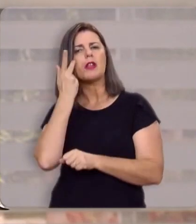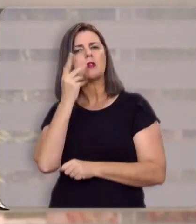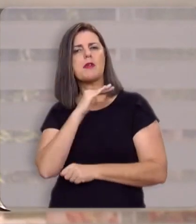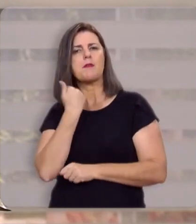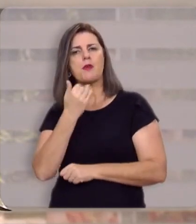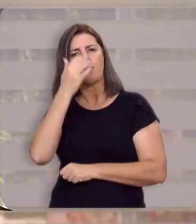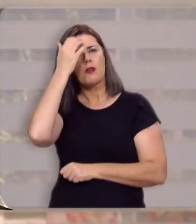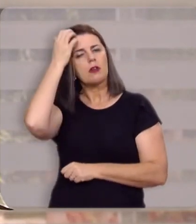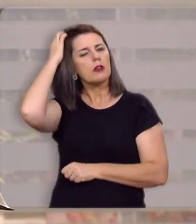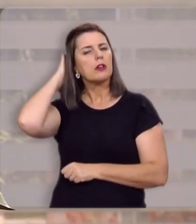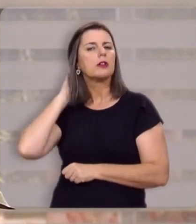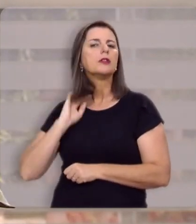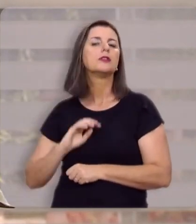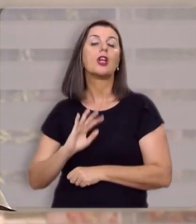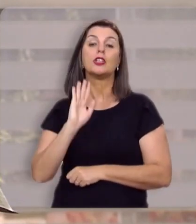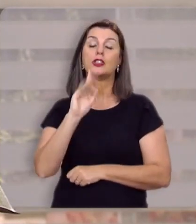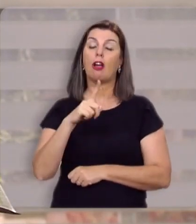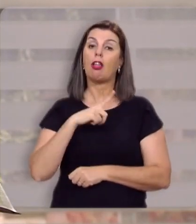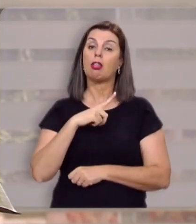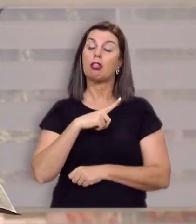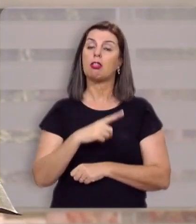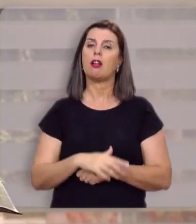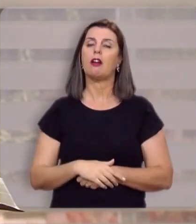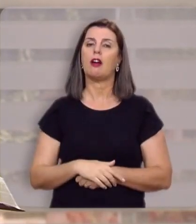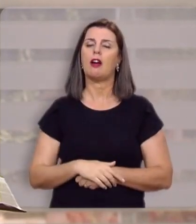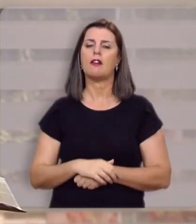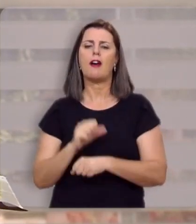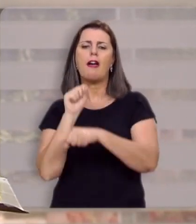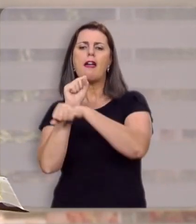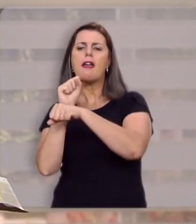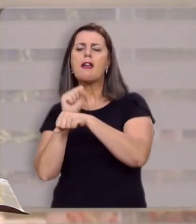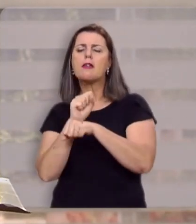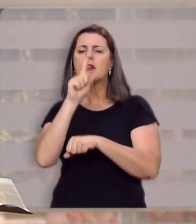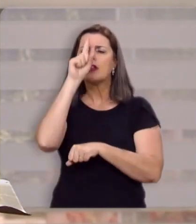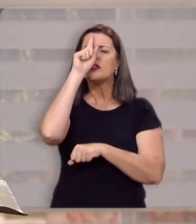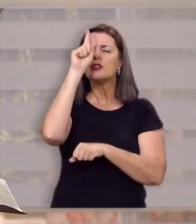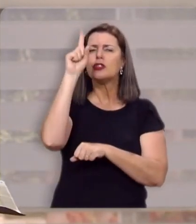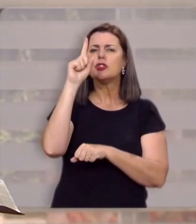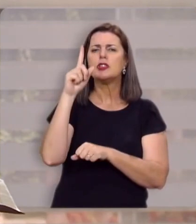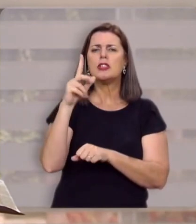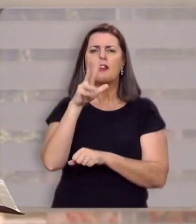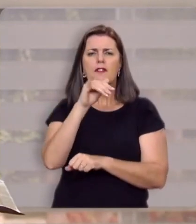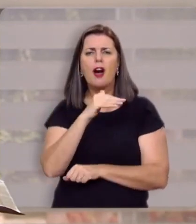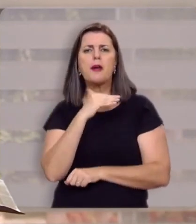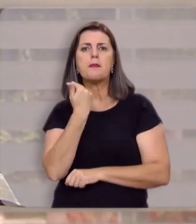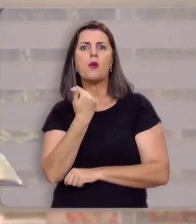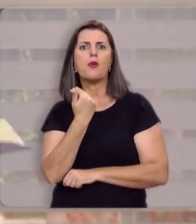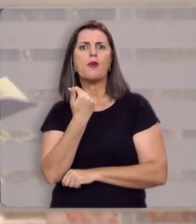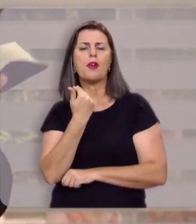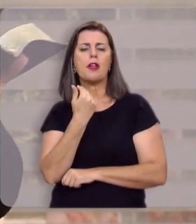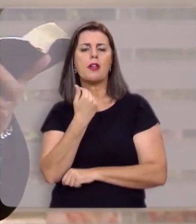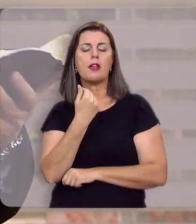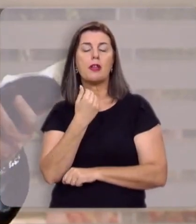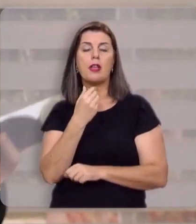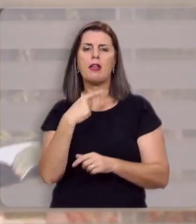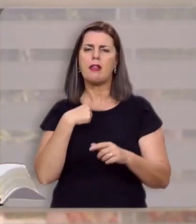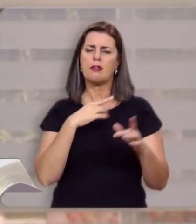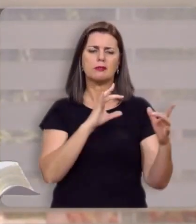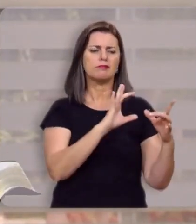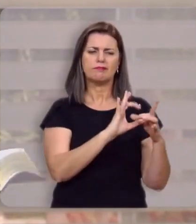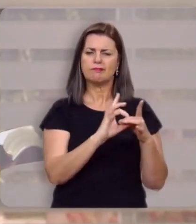morte. Já estava aguardando o dia da sua execução. E é nessa